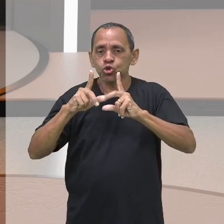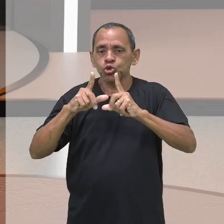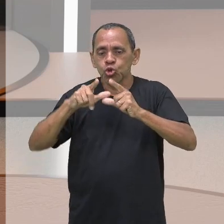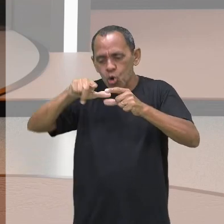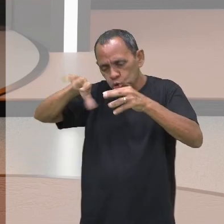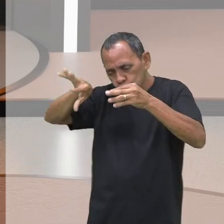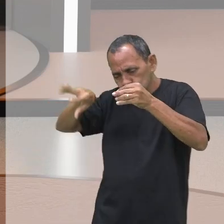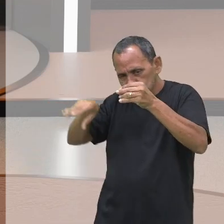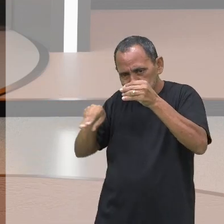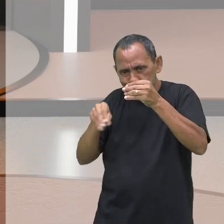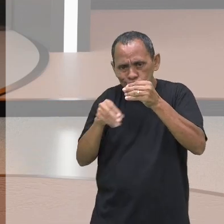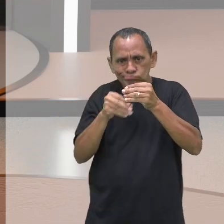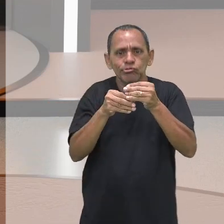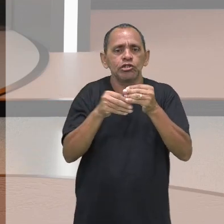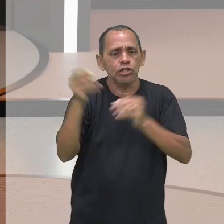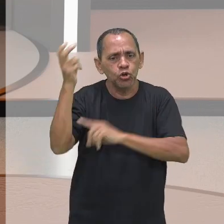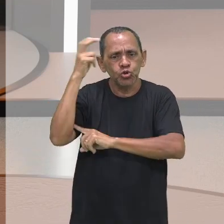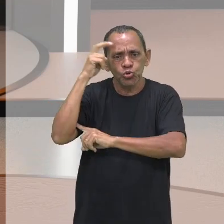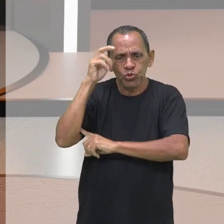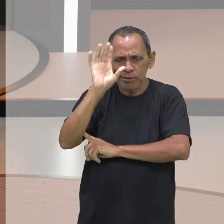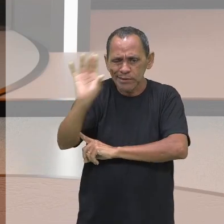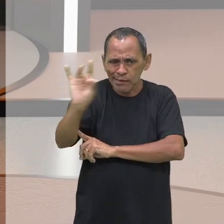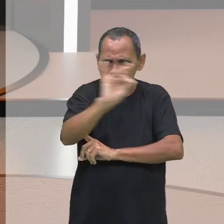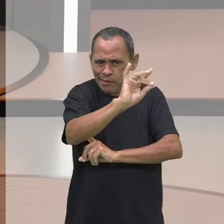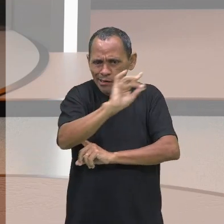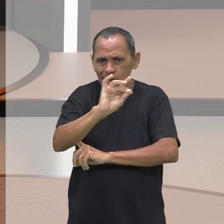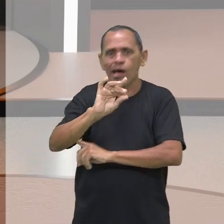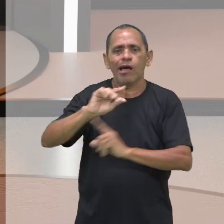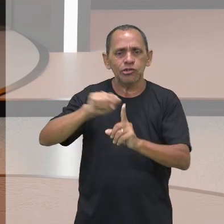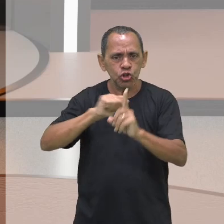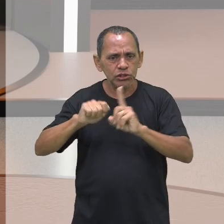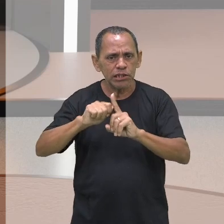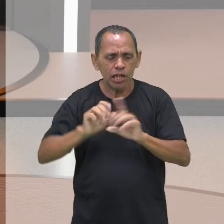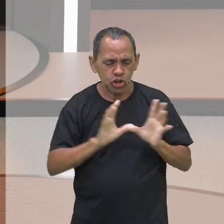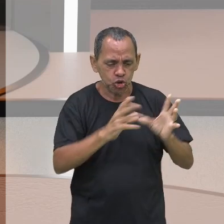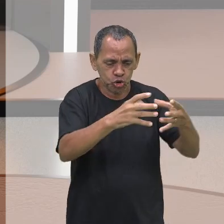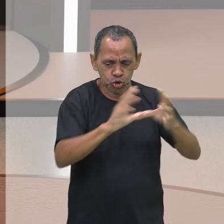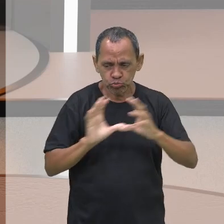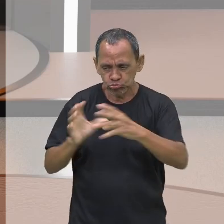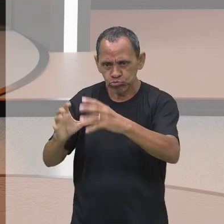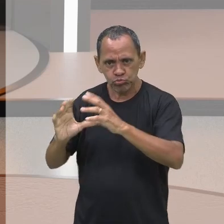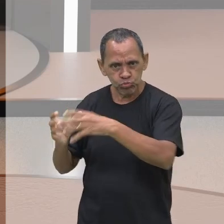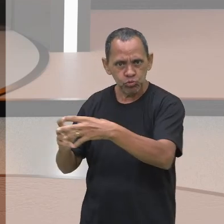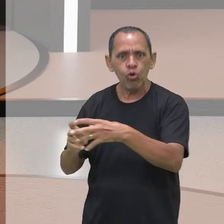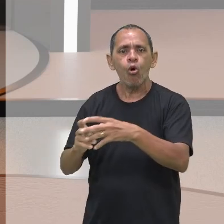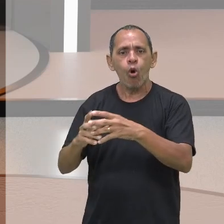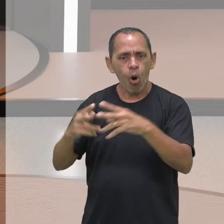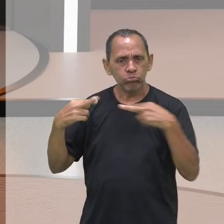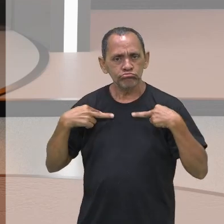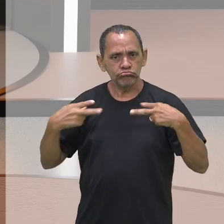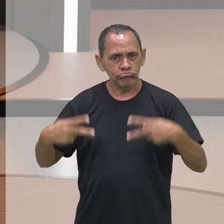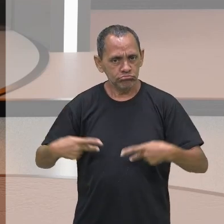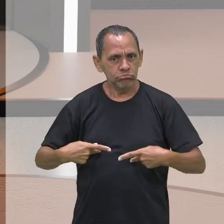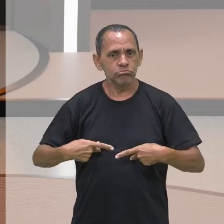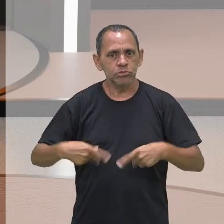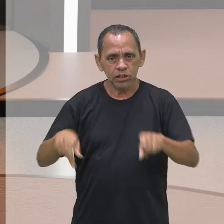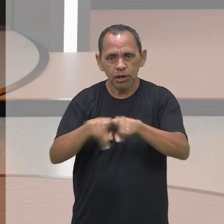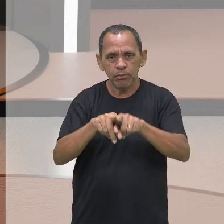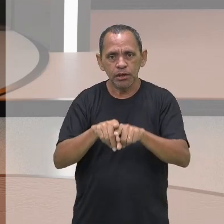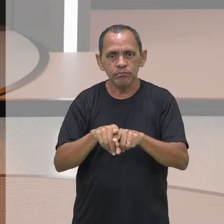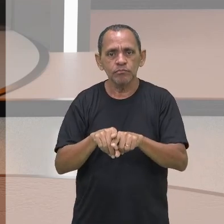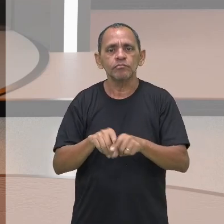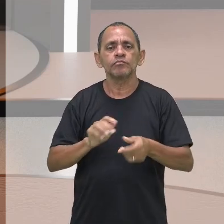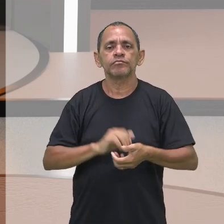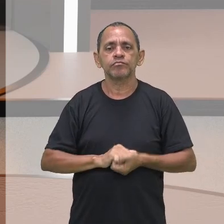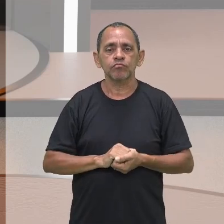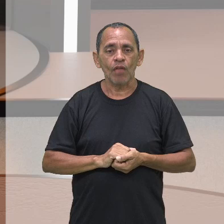cada povo. de cada sociedade, de cada agrupamento humano. Vamos, rapidamente,